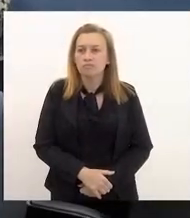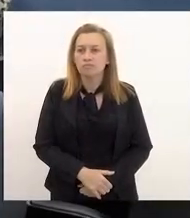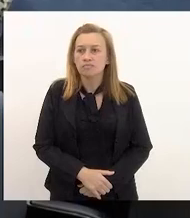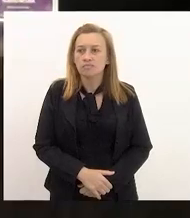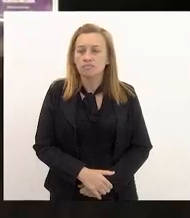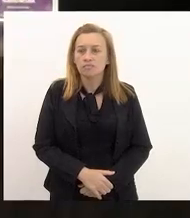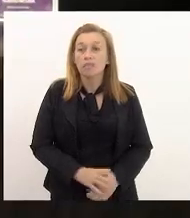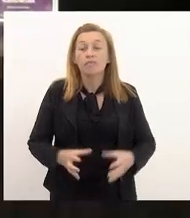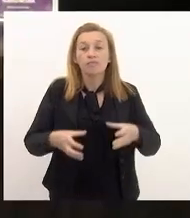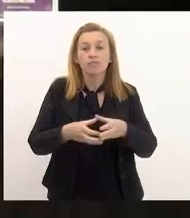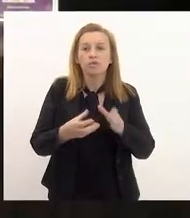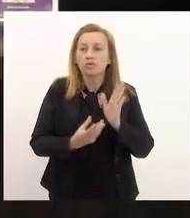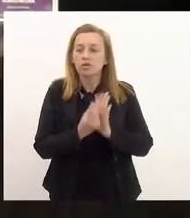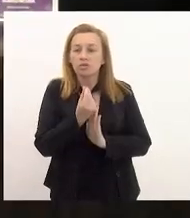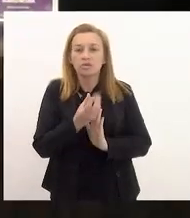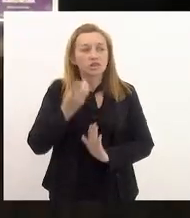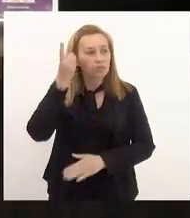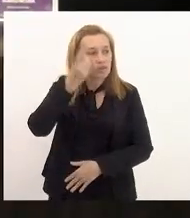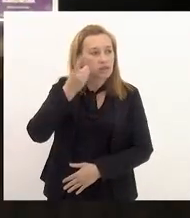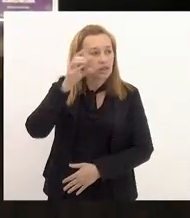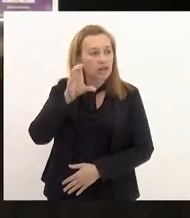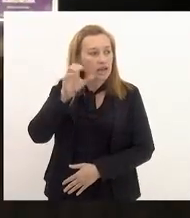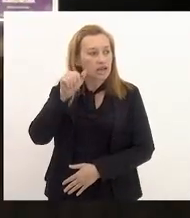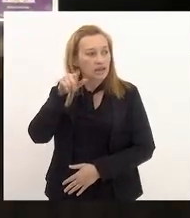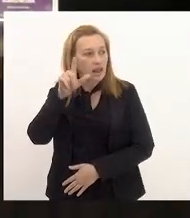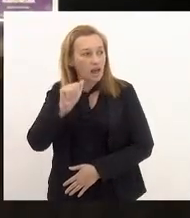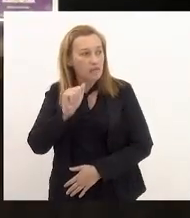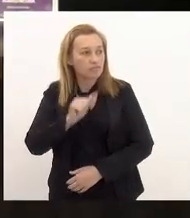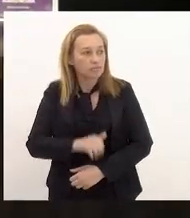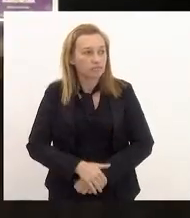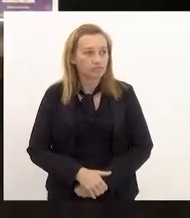Pela Comissão de Orçamento, deputado Márcio Canella.